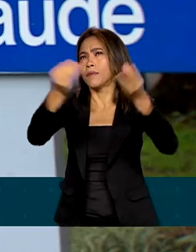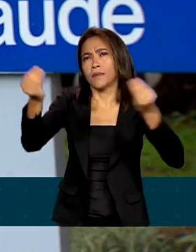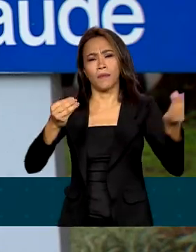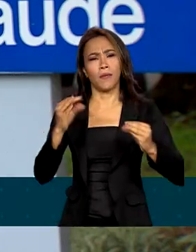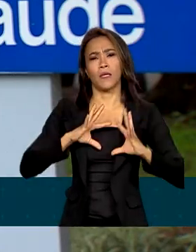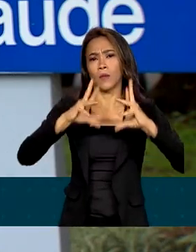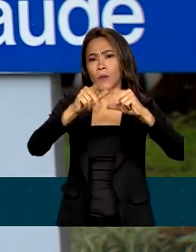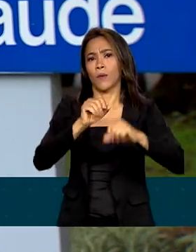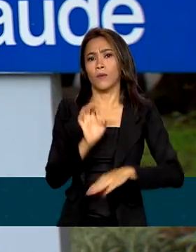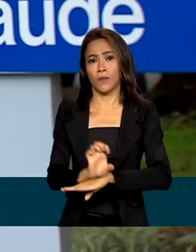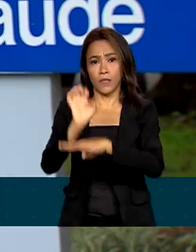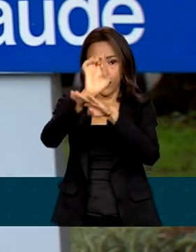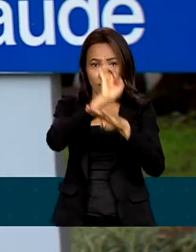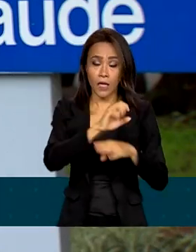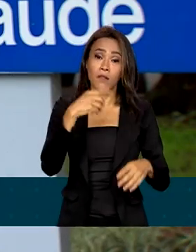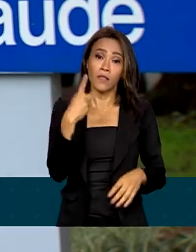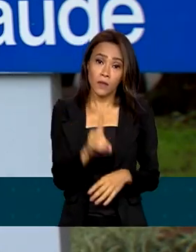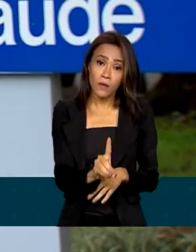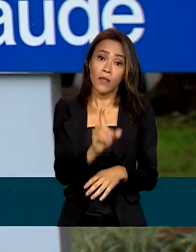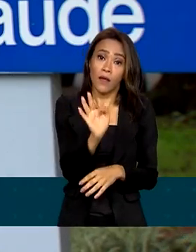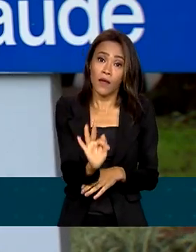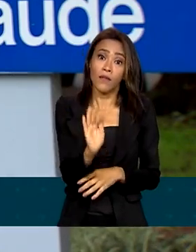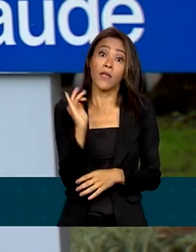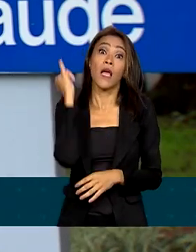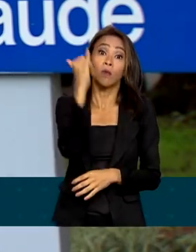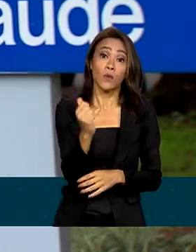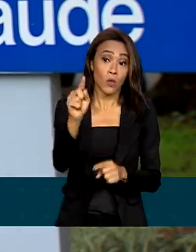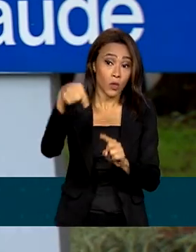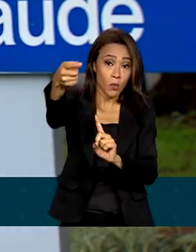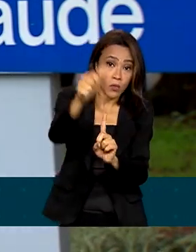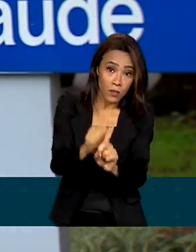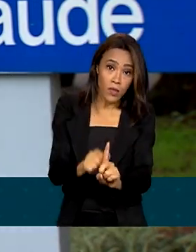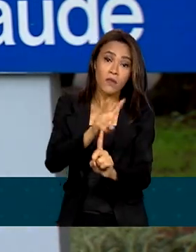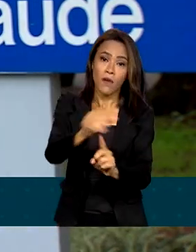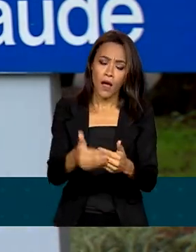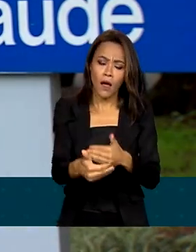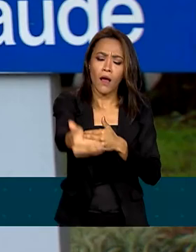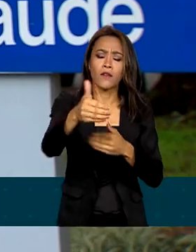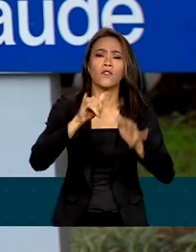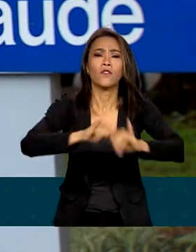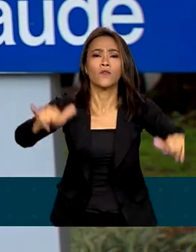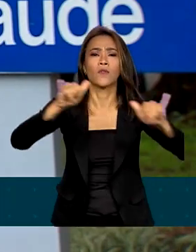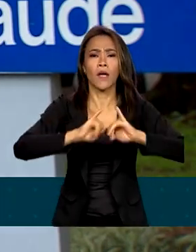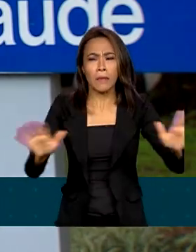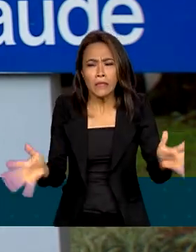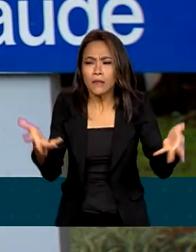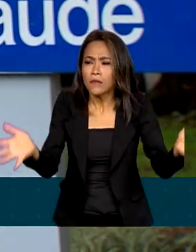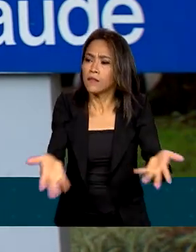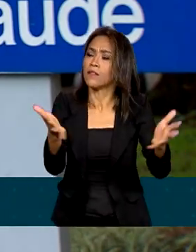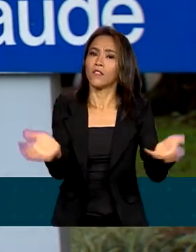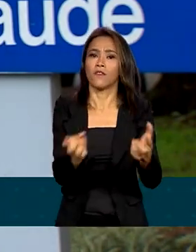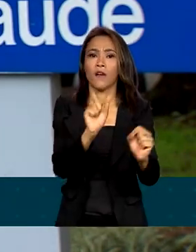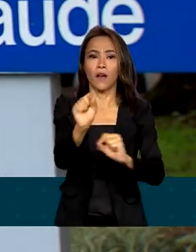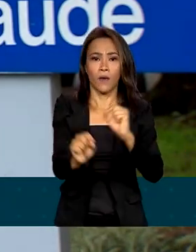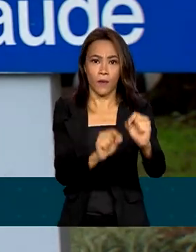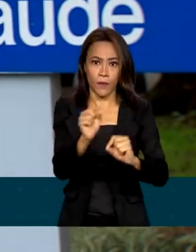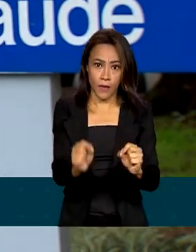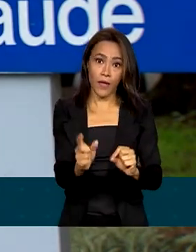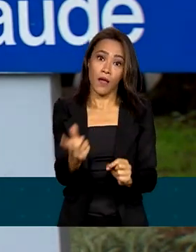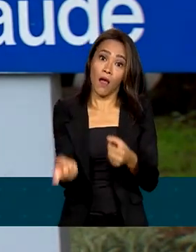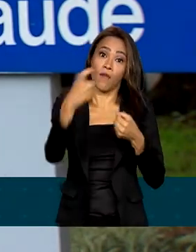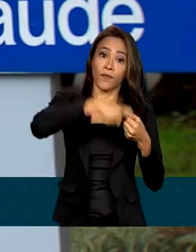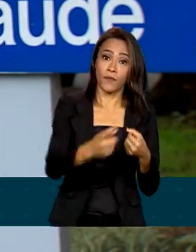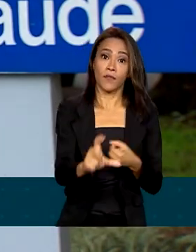Federal. E anunciou que no próximo mês vai realizar uma campanha para incentivar a retomada dos índices de